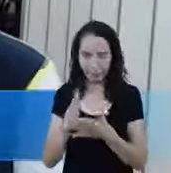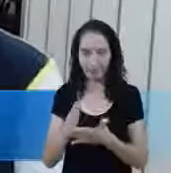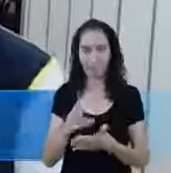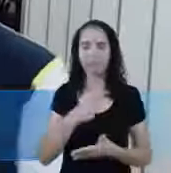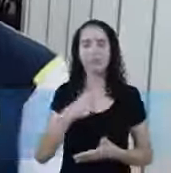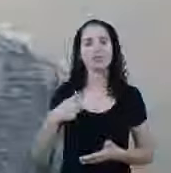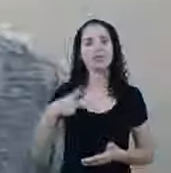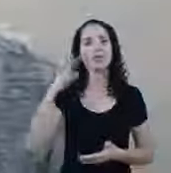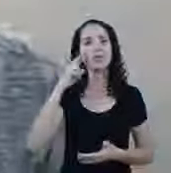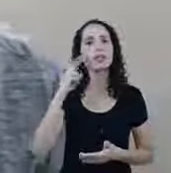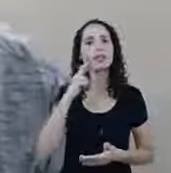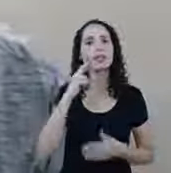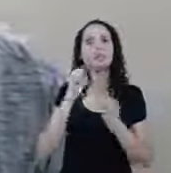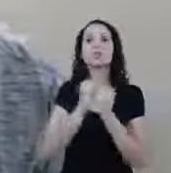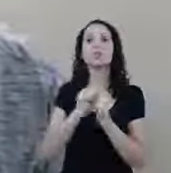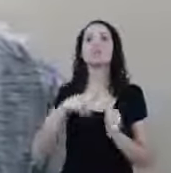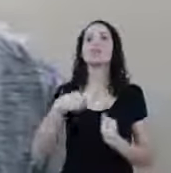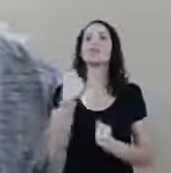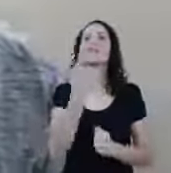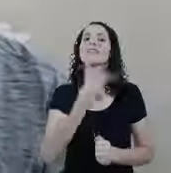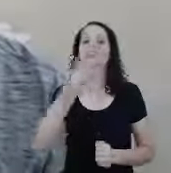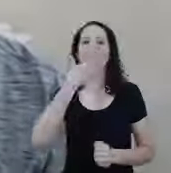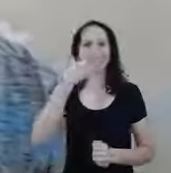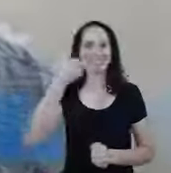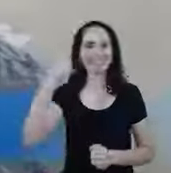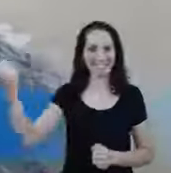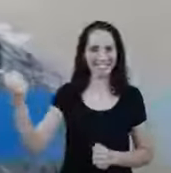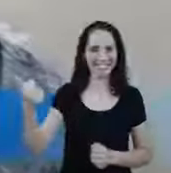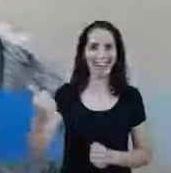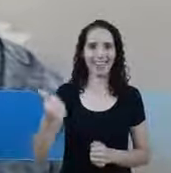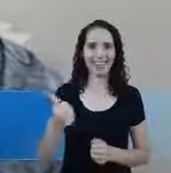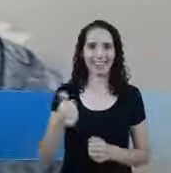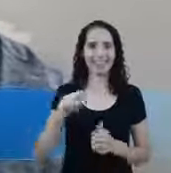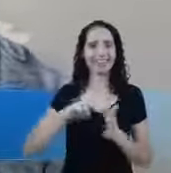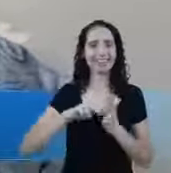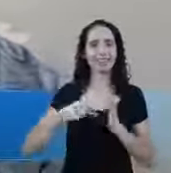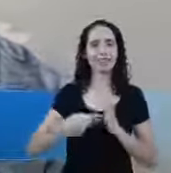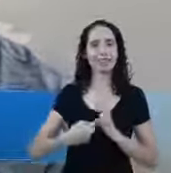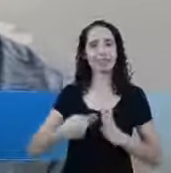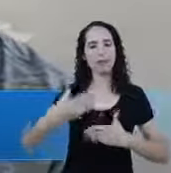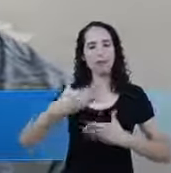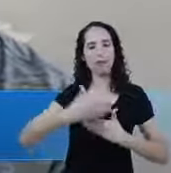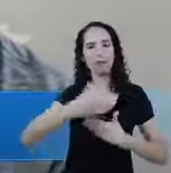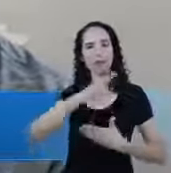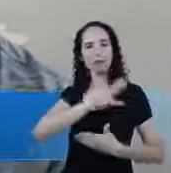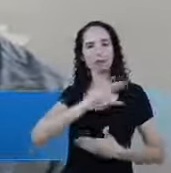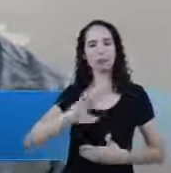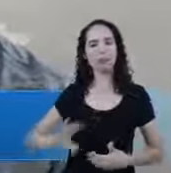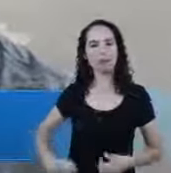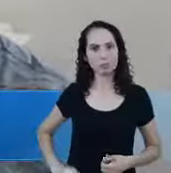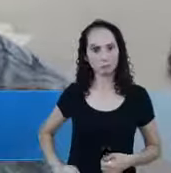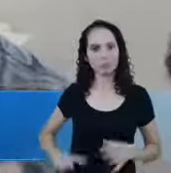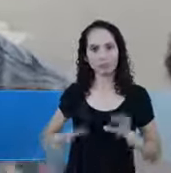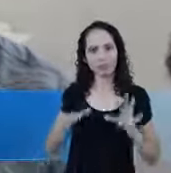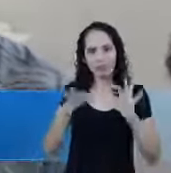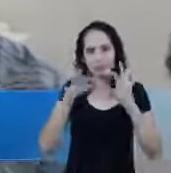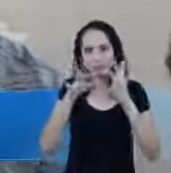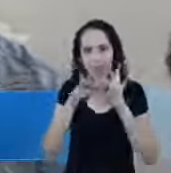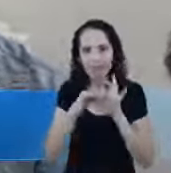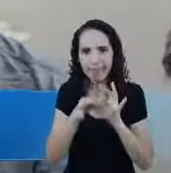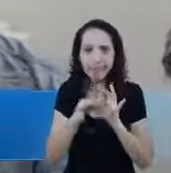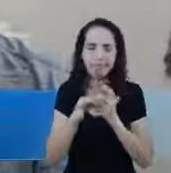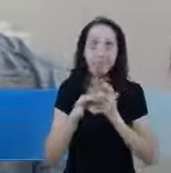Minelli Juntos nós somos melhores Isso é corpo de Cristo Isso é corpo unido Ligado